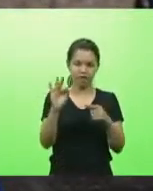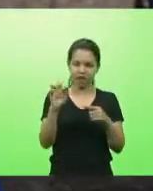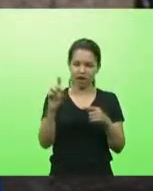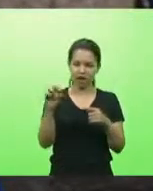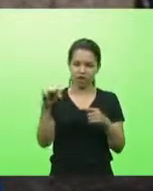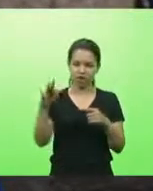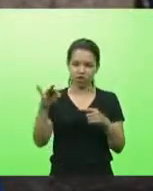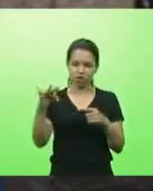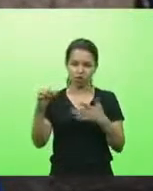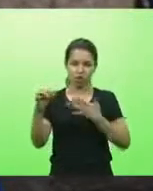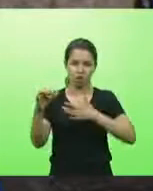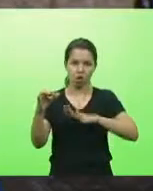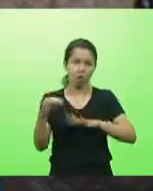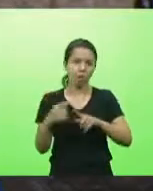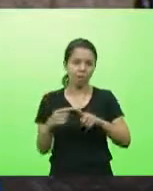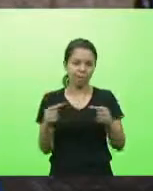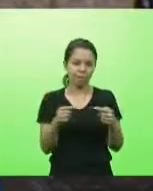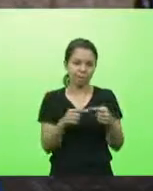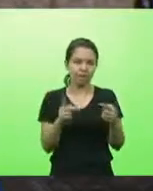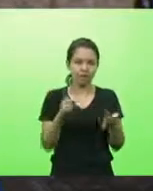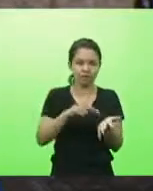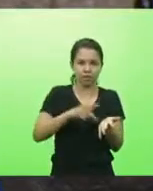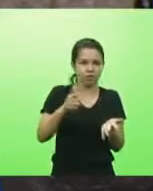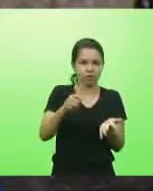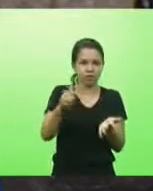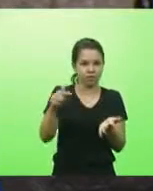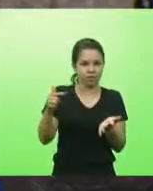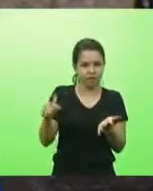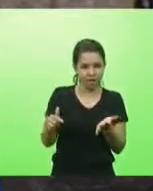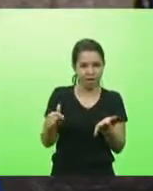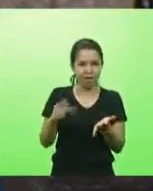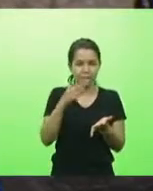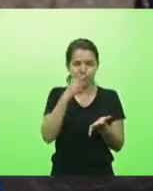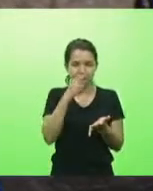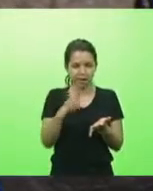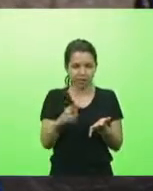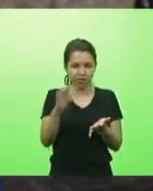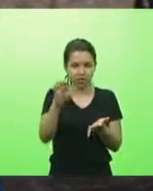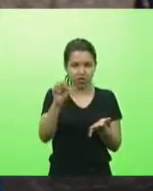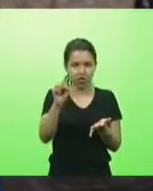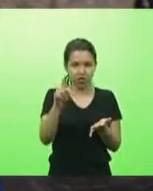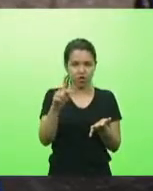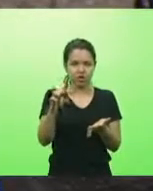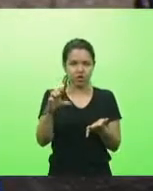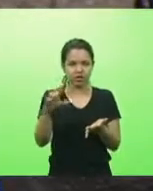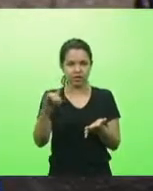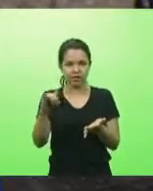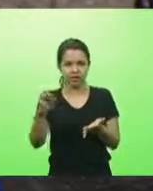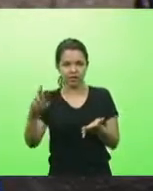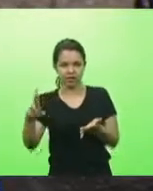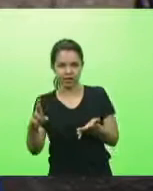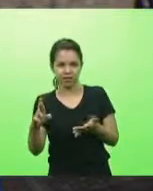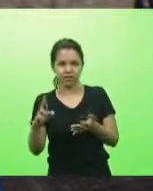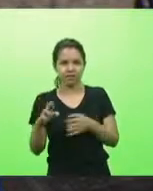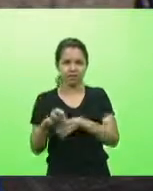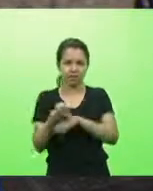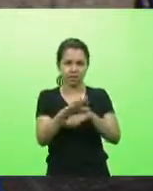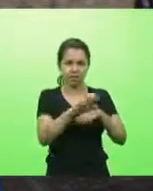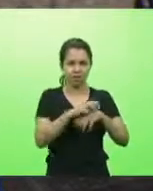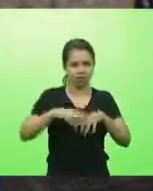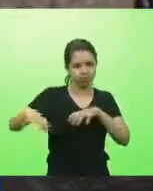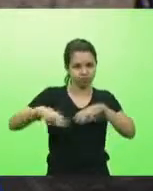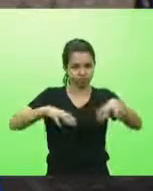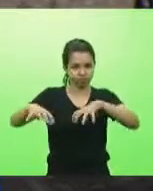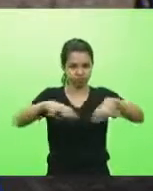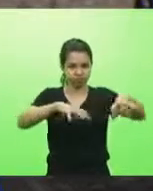realidade o pacto federativo na verdade é uma forma de espoliar alguns estados como Santa Catarina Santa Catarina é